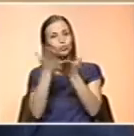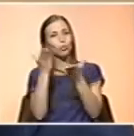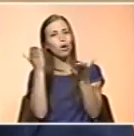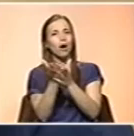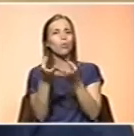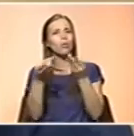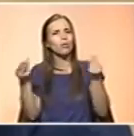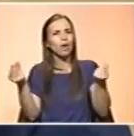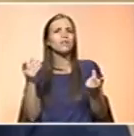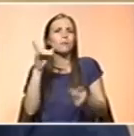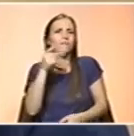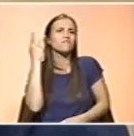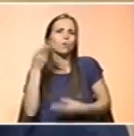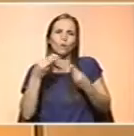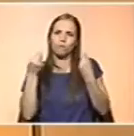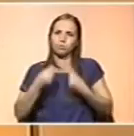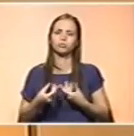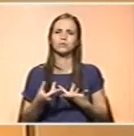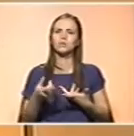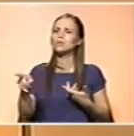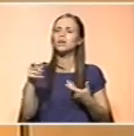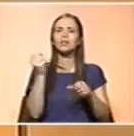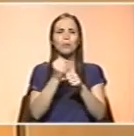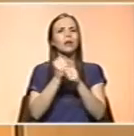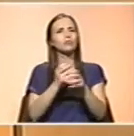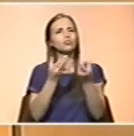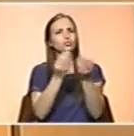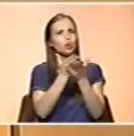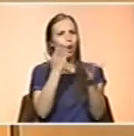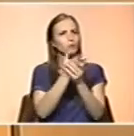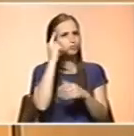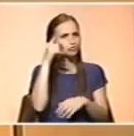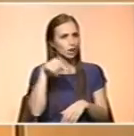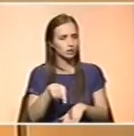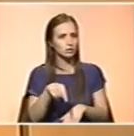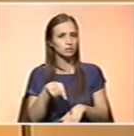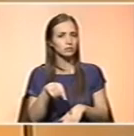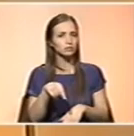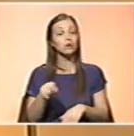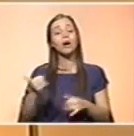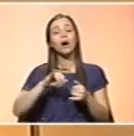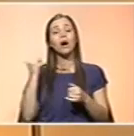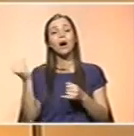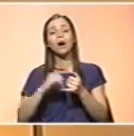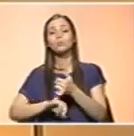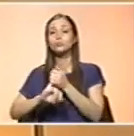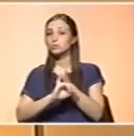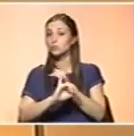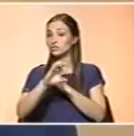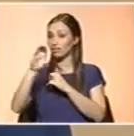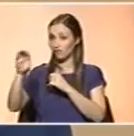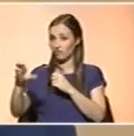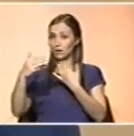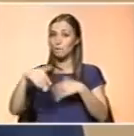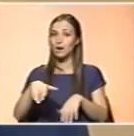ter também qualidade de vida. A sociedade trabalha também junto às escolas, dos professores, destas matérias? A sociedade é uma sociedade científica, mas